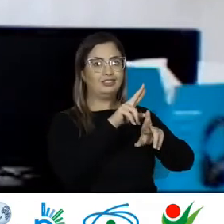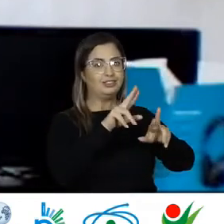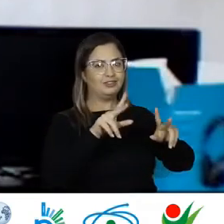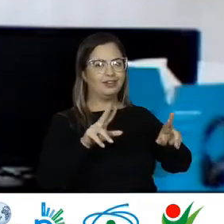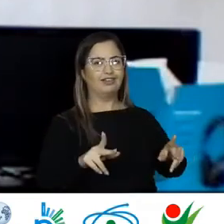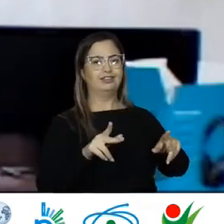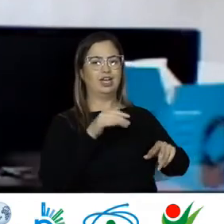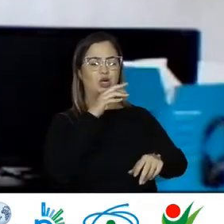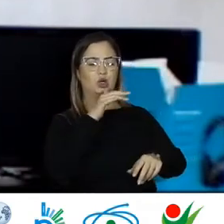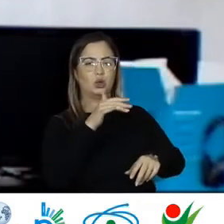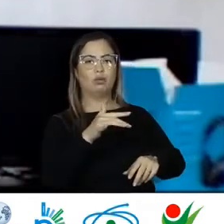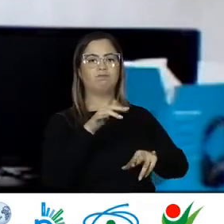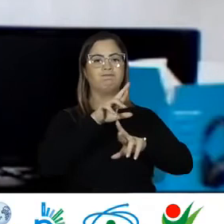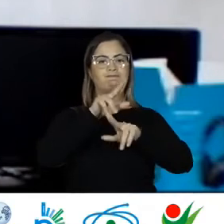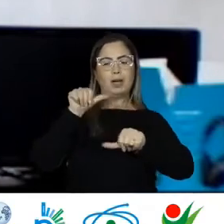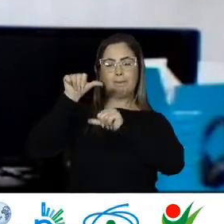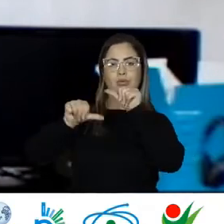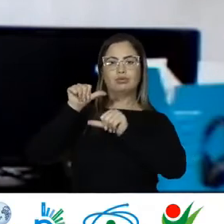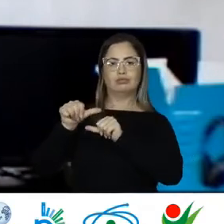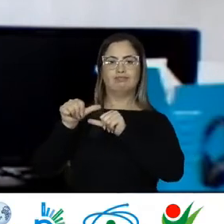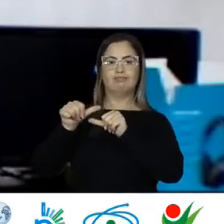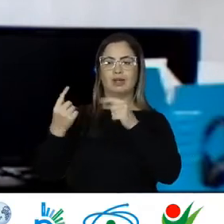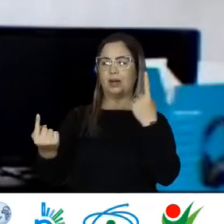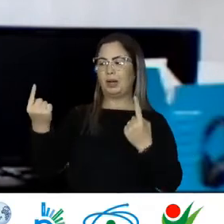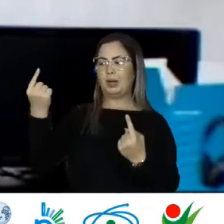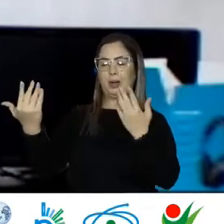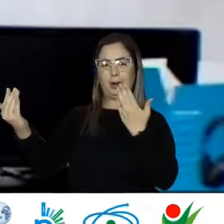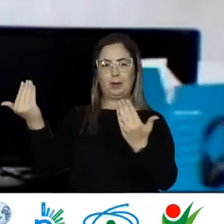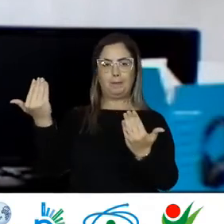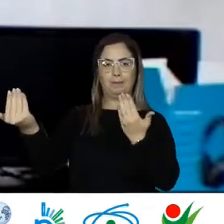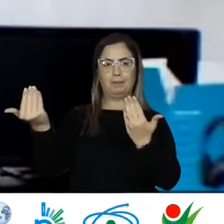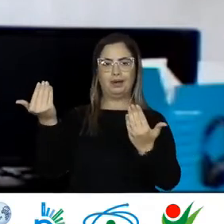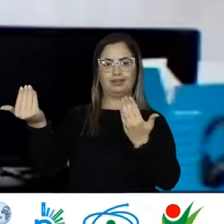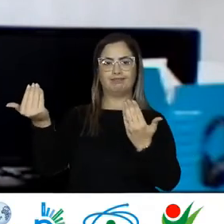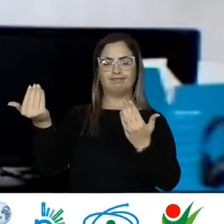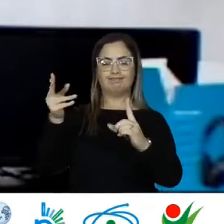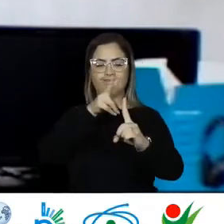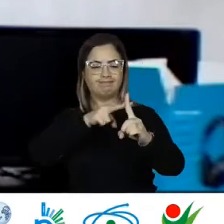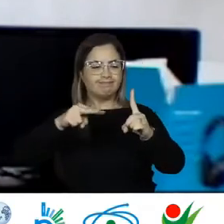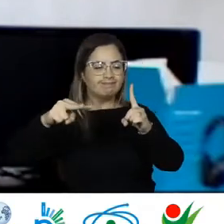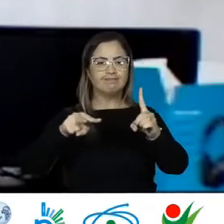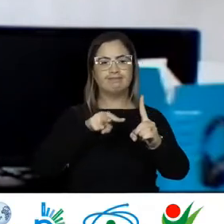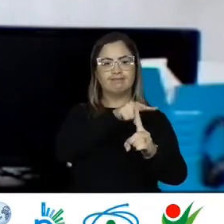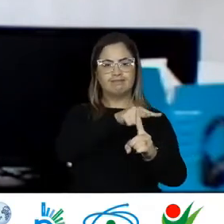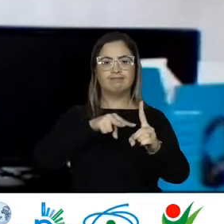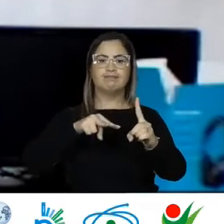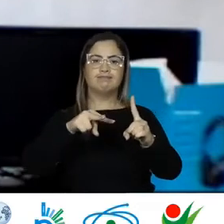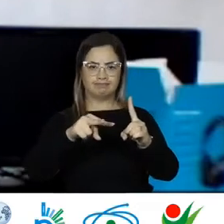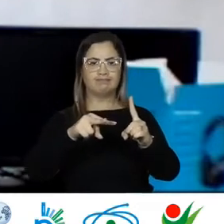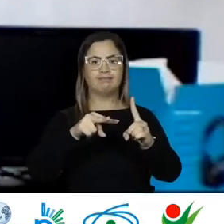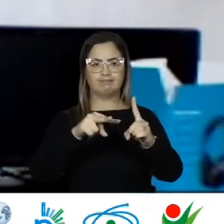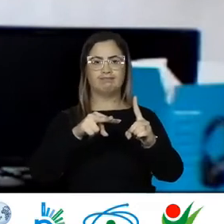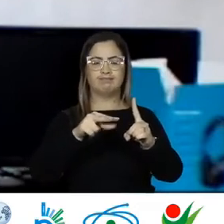construção cultural E de outras coisas E aí Em algumas entrevistas Que me contam Uma